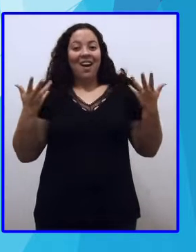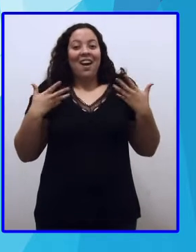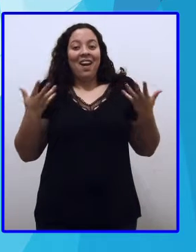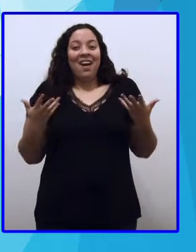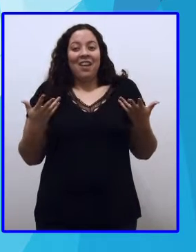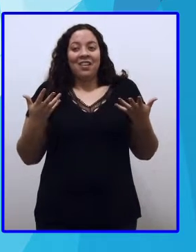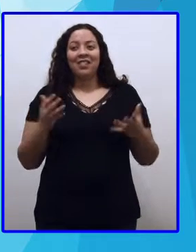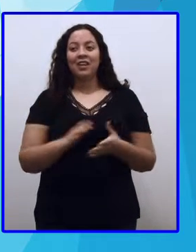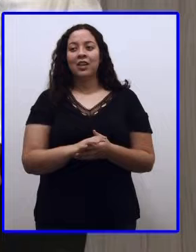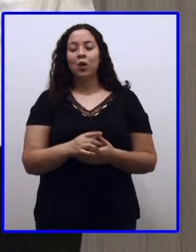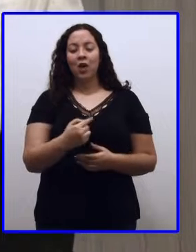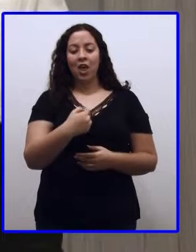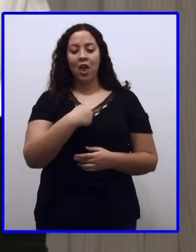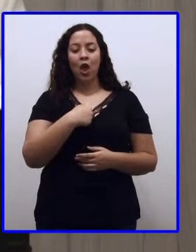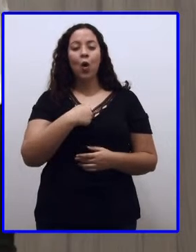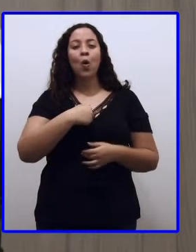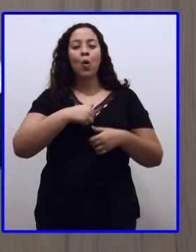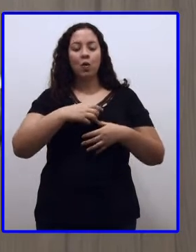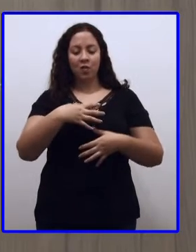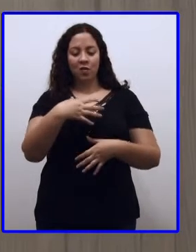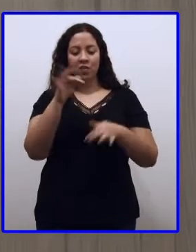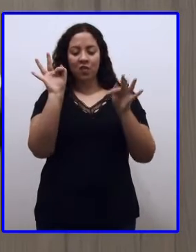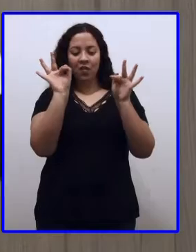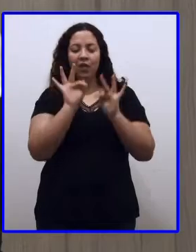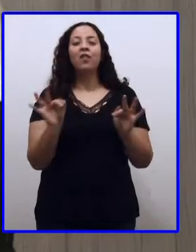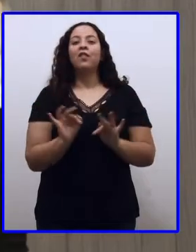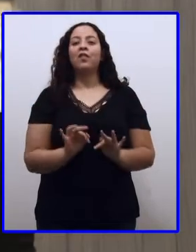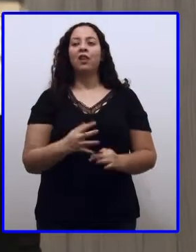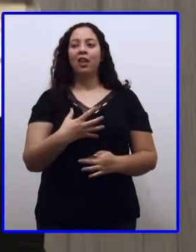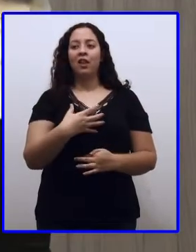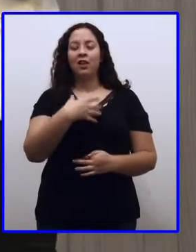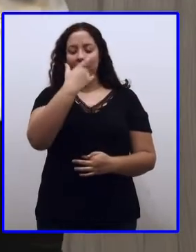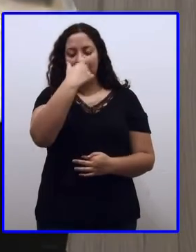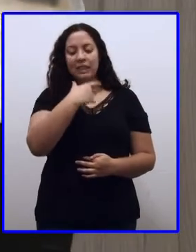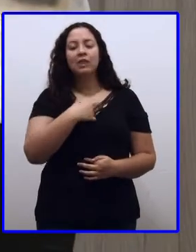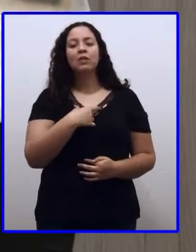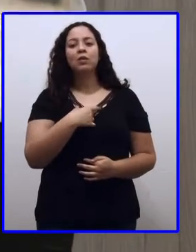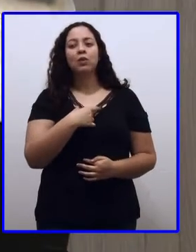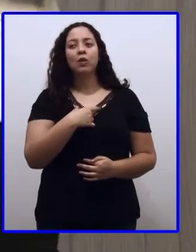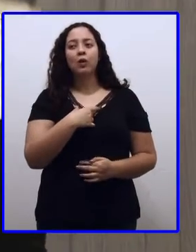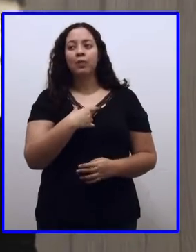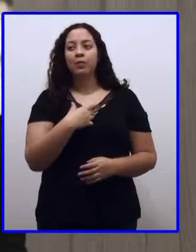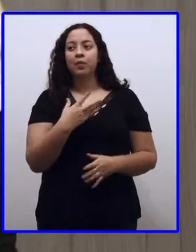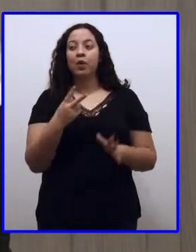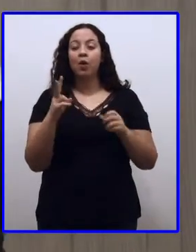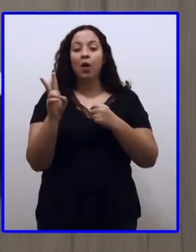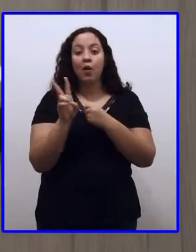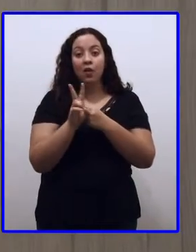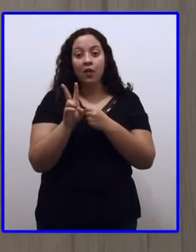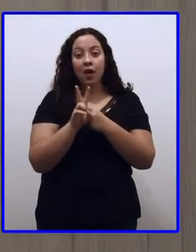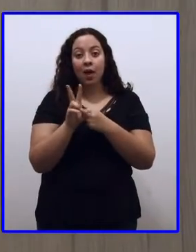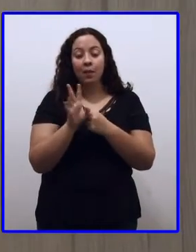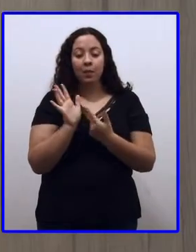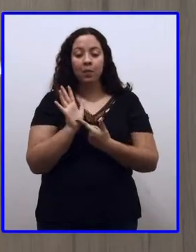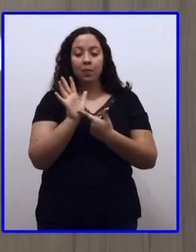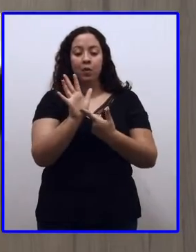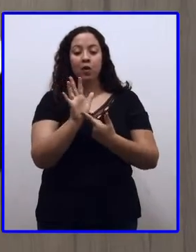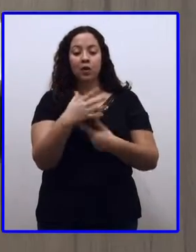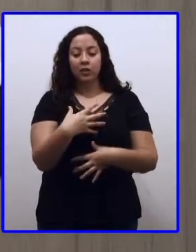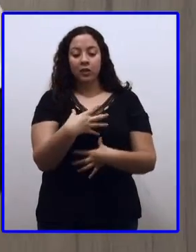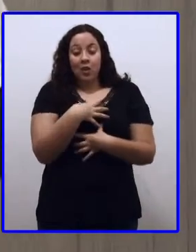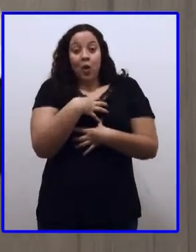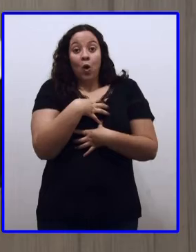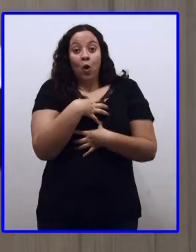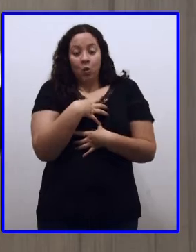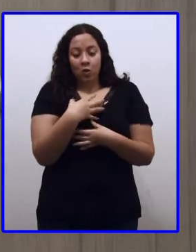frase aí, eu estou feliz. O estou é um verbo que simboliza o estado. Ele